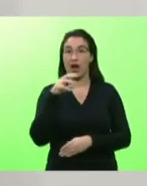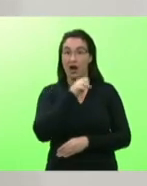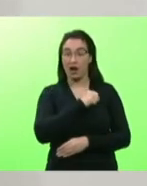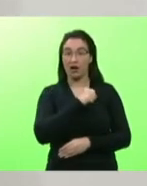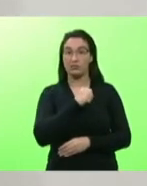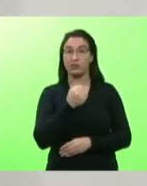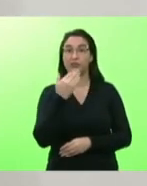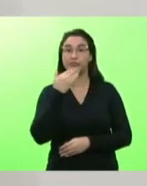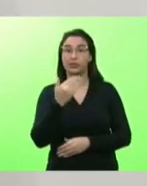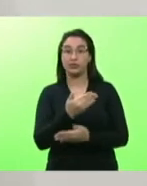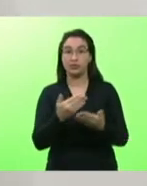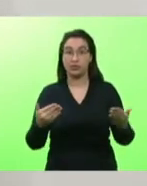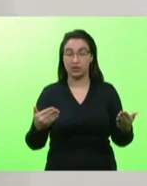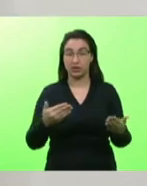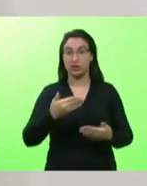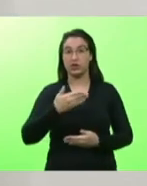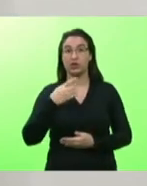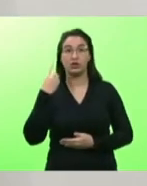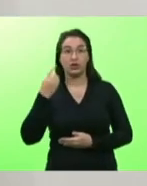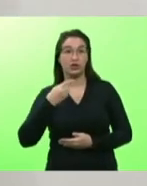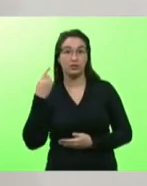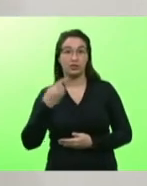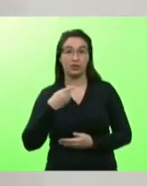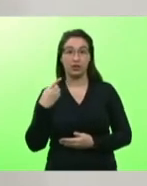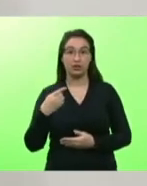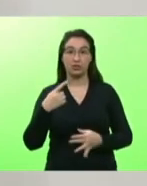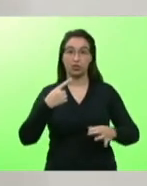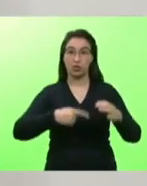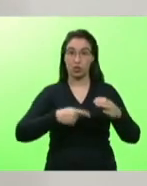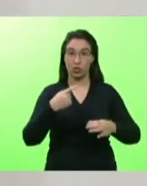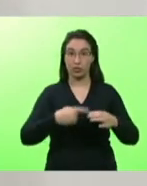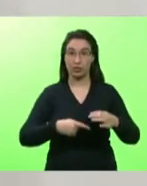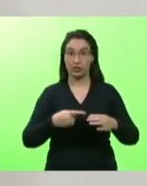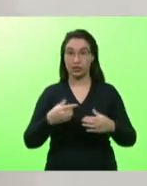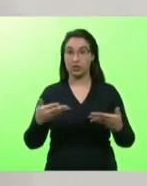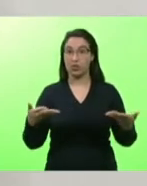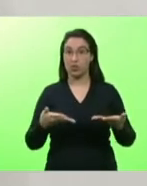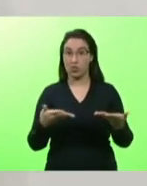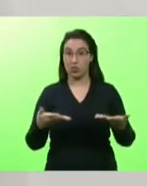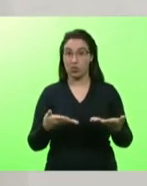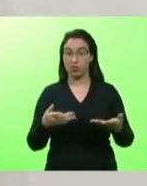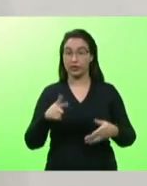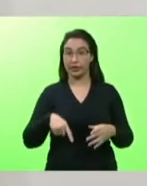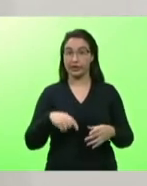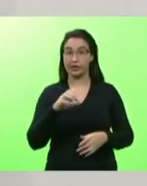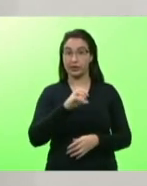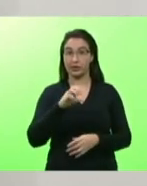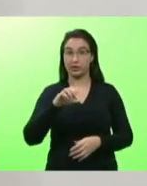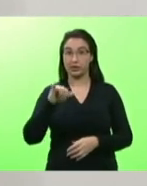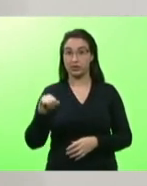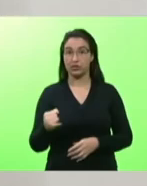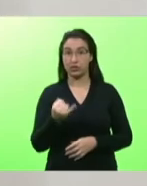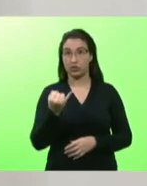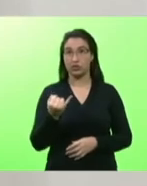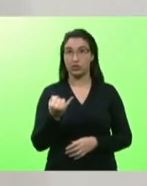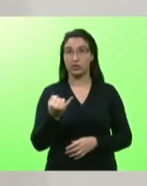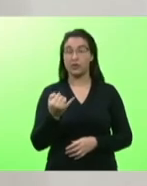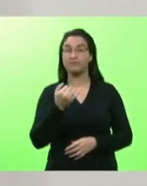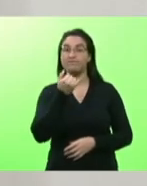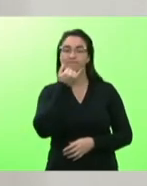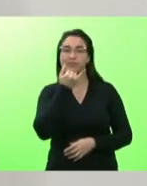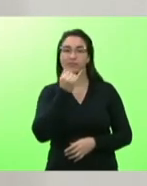colegas deputados na qual a comissão pertinente hoje está na comissão de constituição e justiça não perdão está na